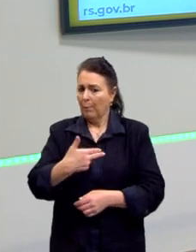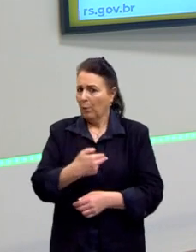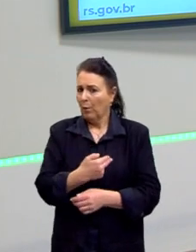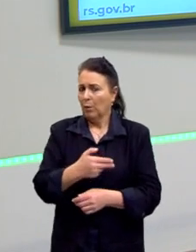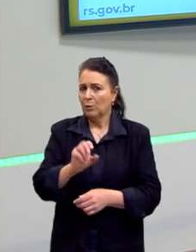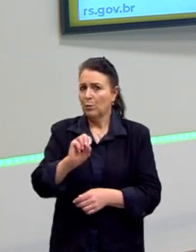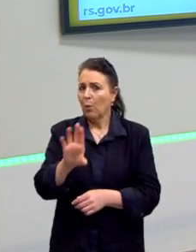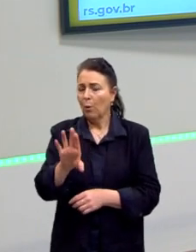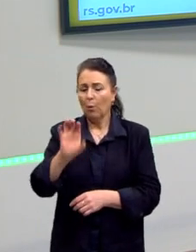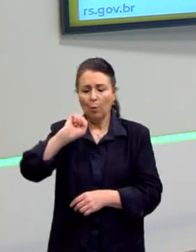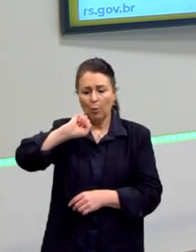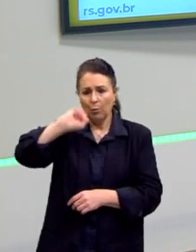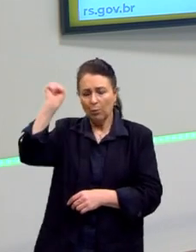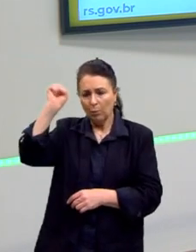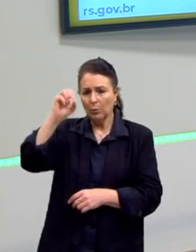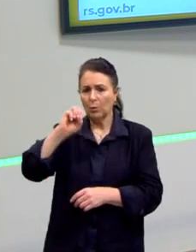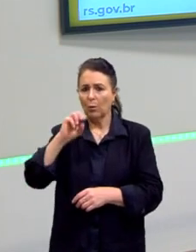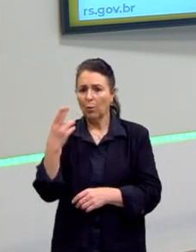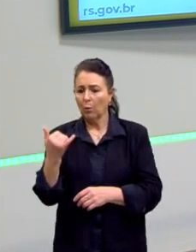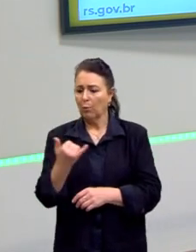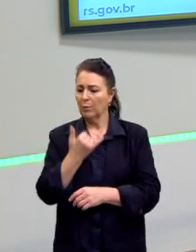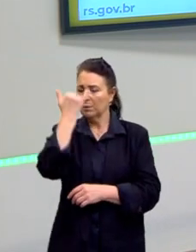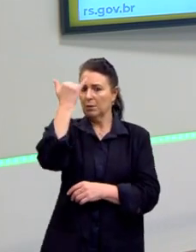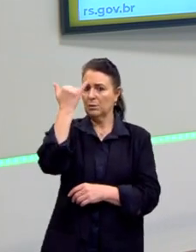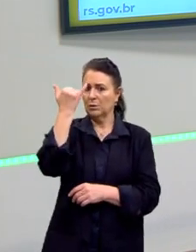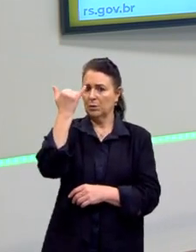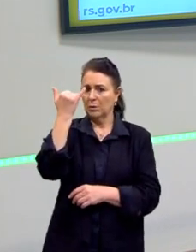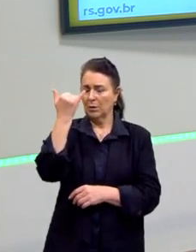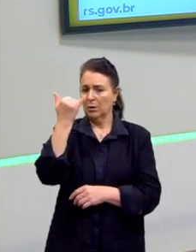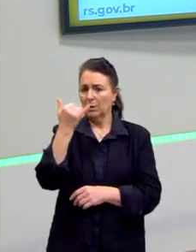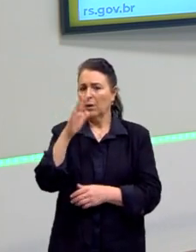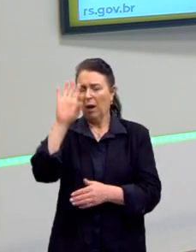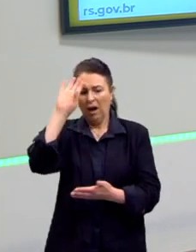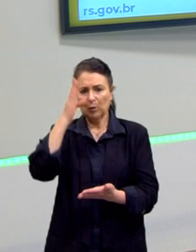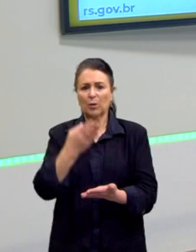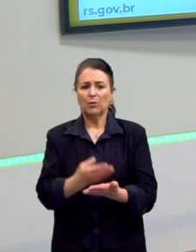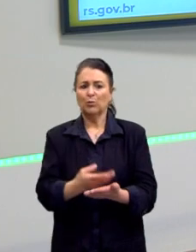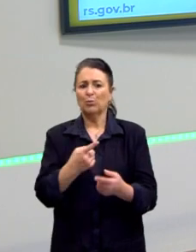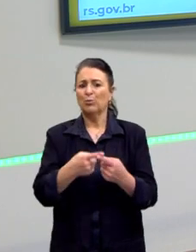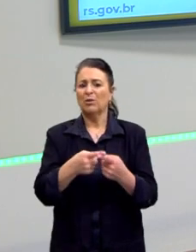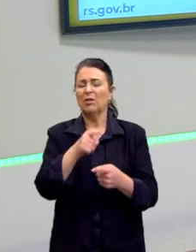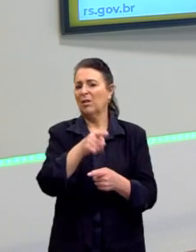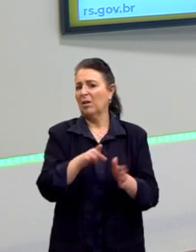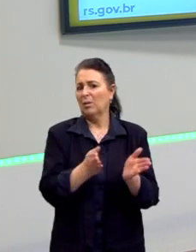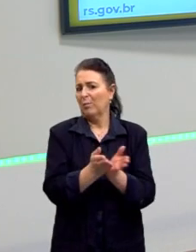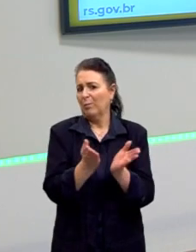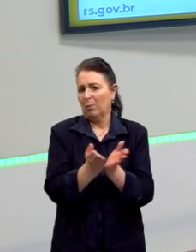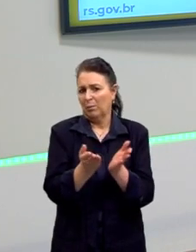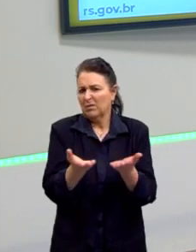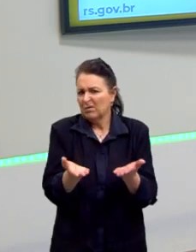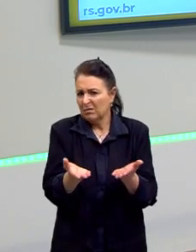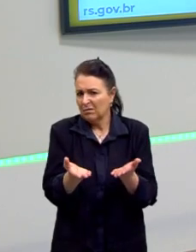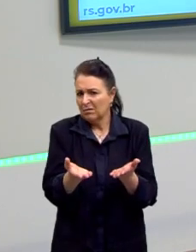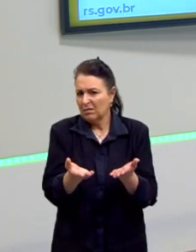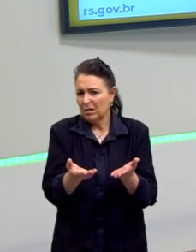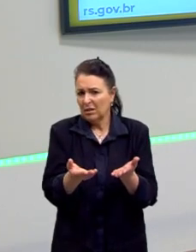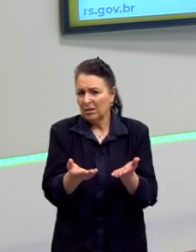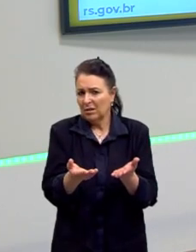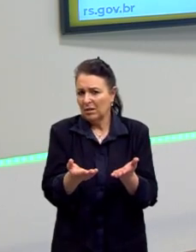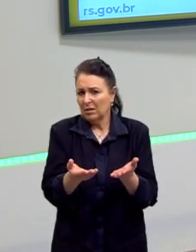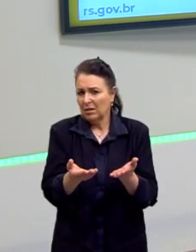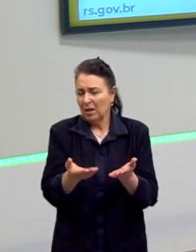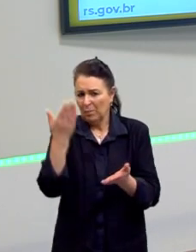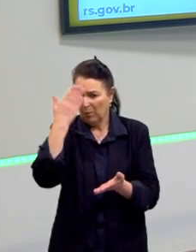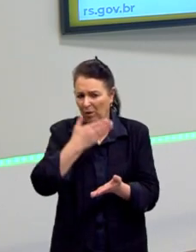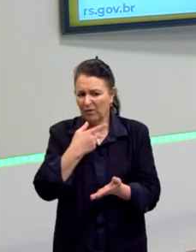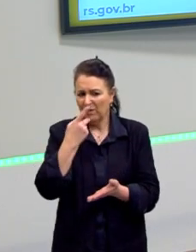e a prova está aí, mas em função porque ele é um mendigo, porque ele é qualquer outra coisa, desmerecer o argumento. Também é